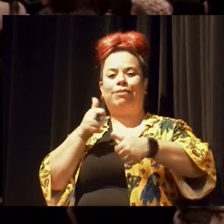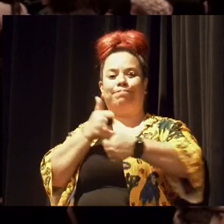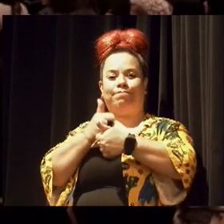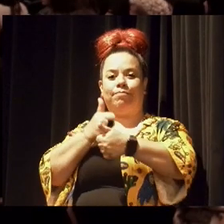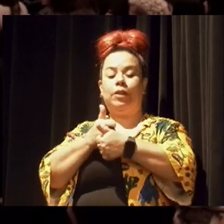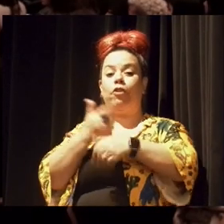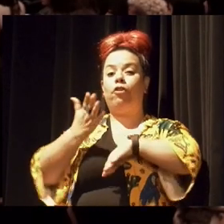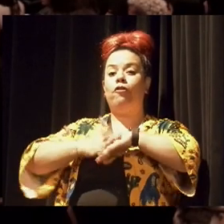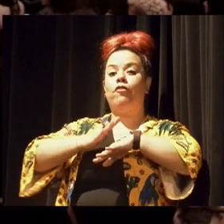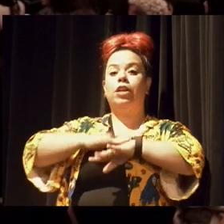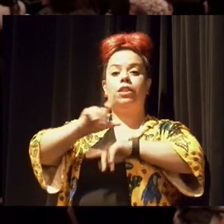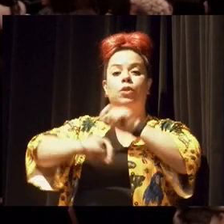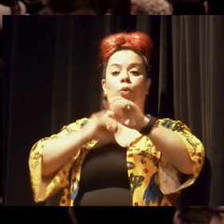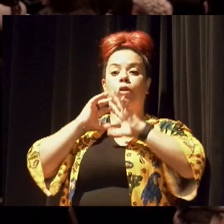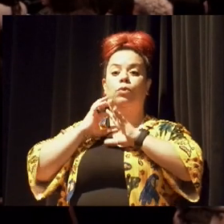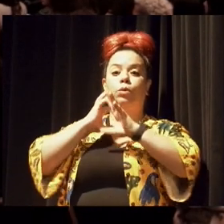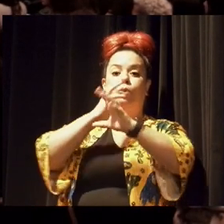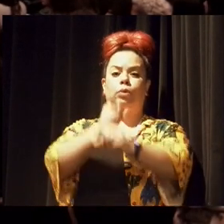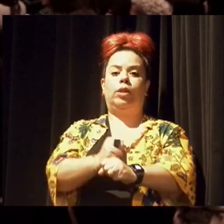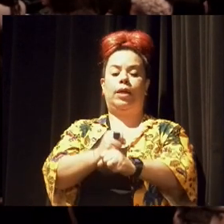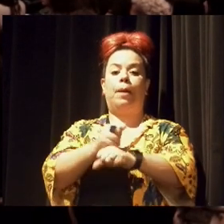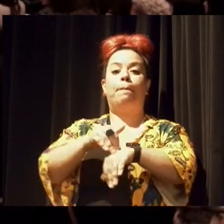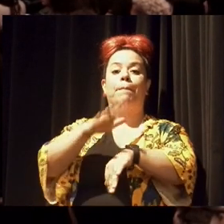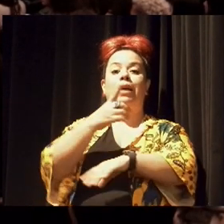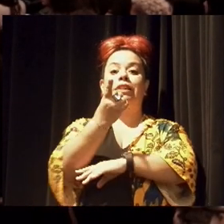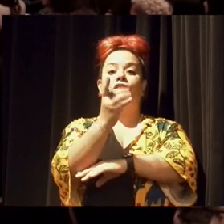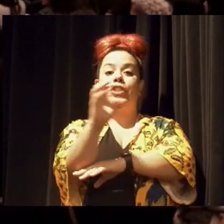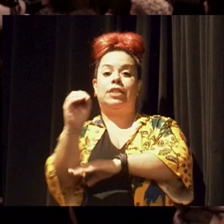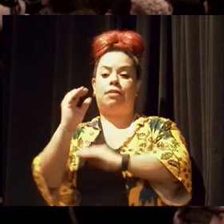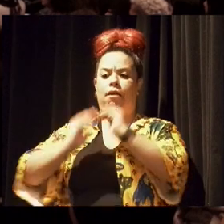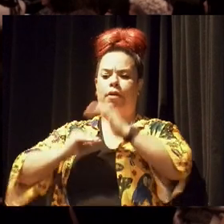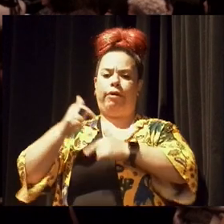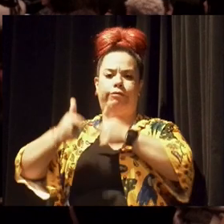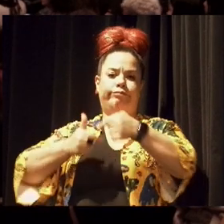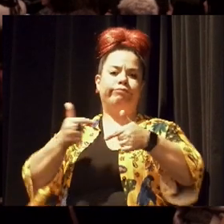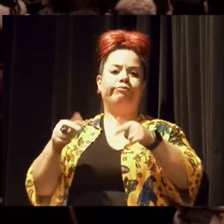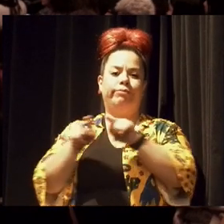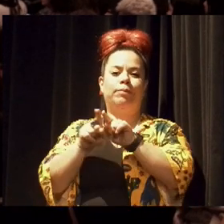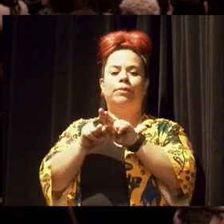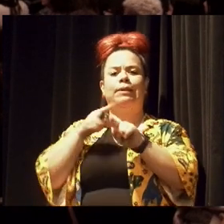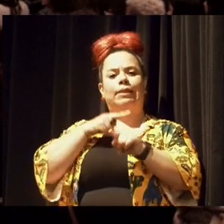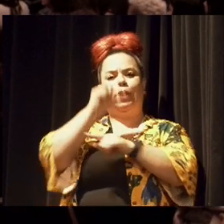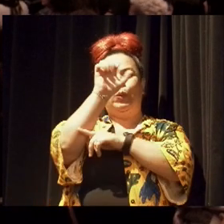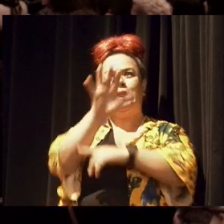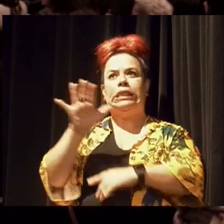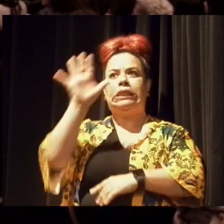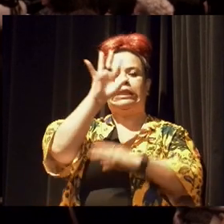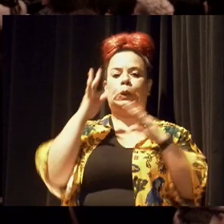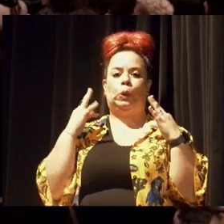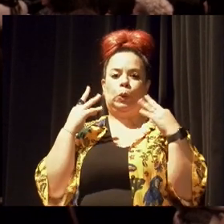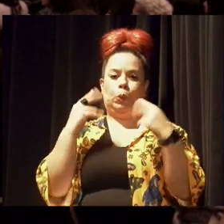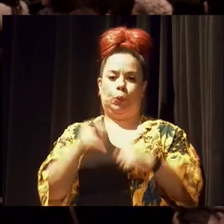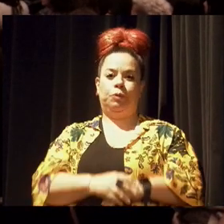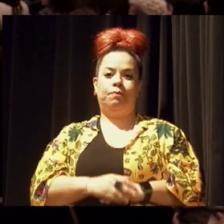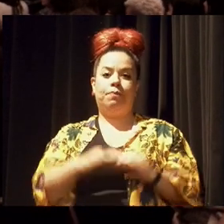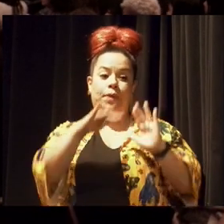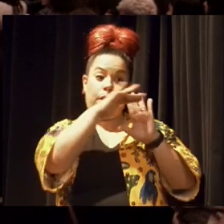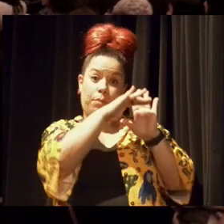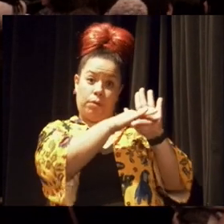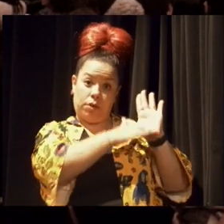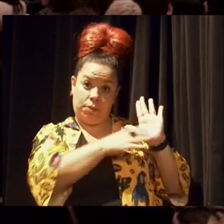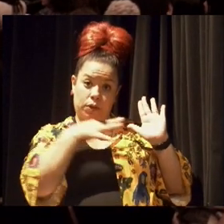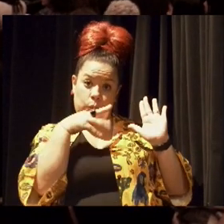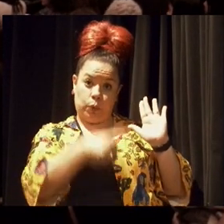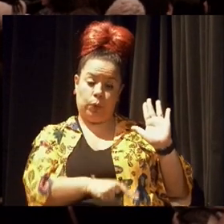perfazendo um total de mais de 100 atividades espalhadas pelo Estado. Toda a programação do festival